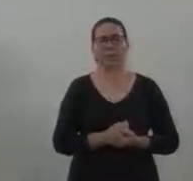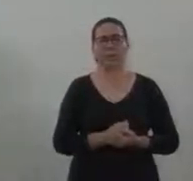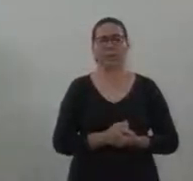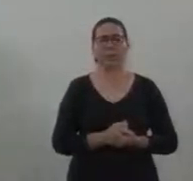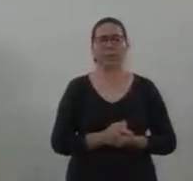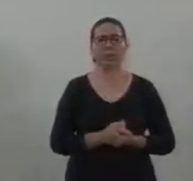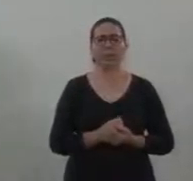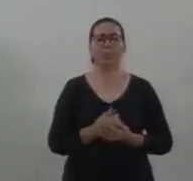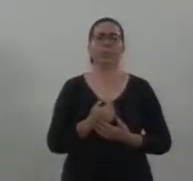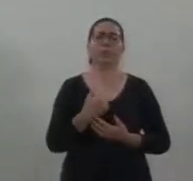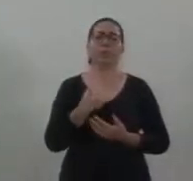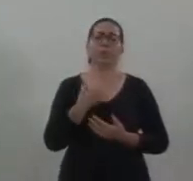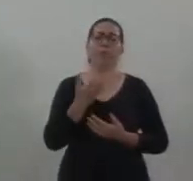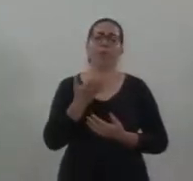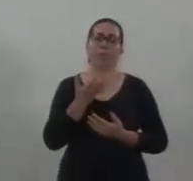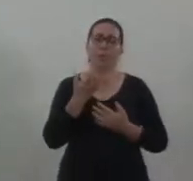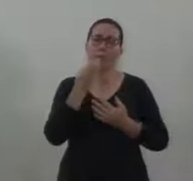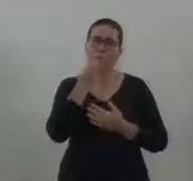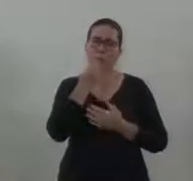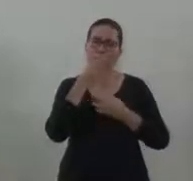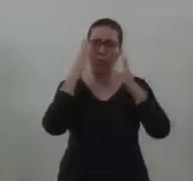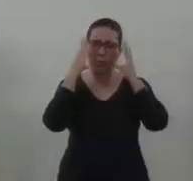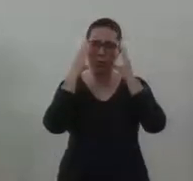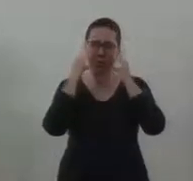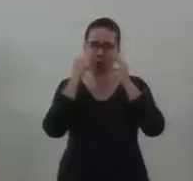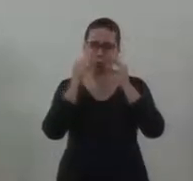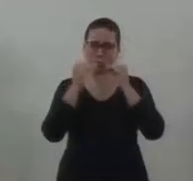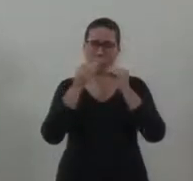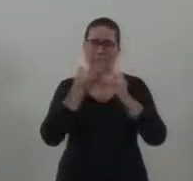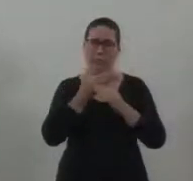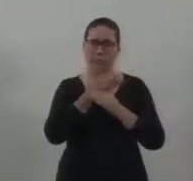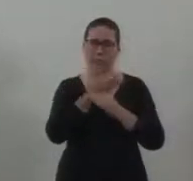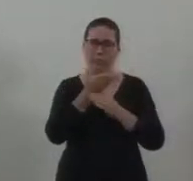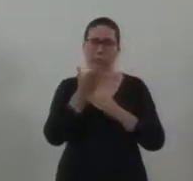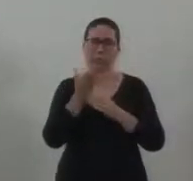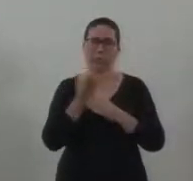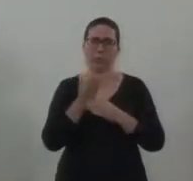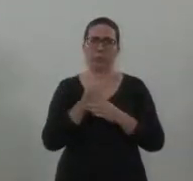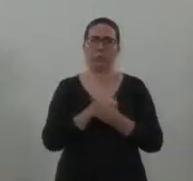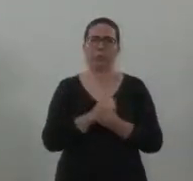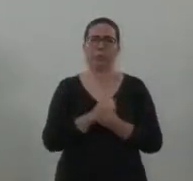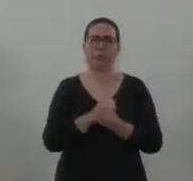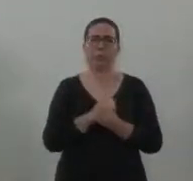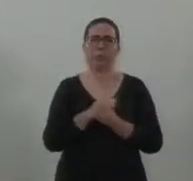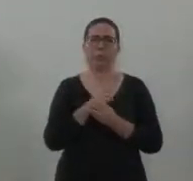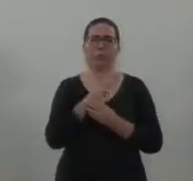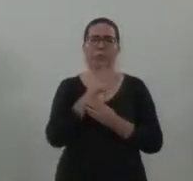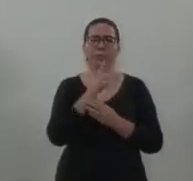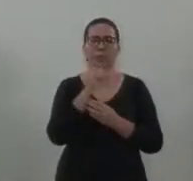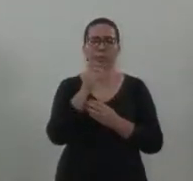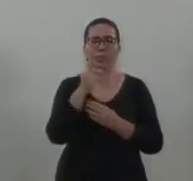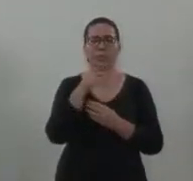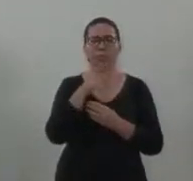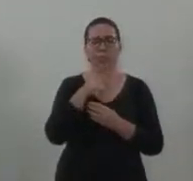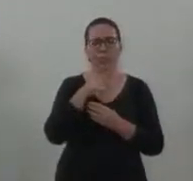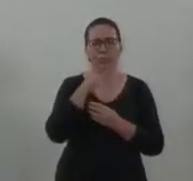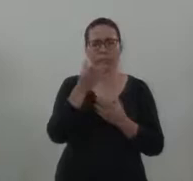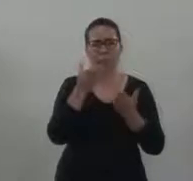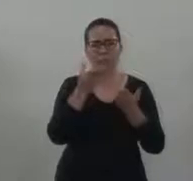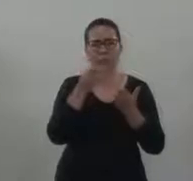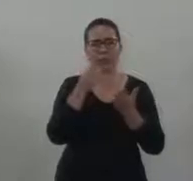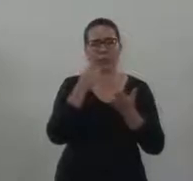Eu quero dar boa noite aí a todos. Rodrigo Paixão, bom te ver, bom te ter aí acompanhando